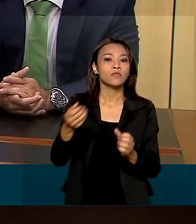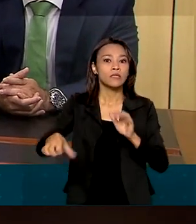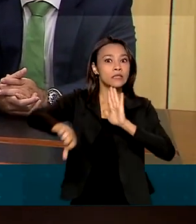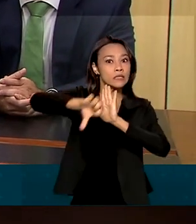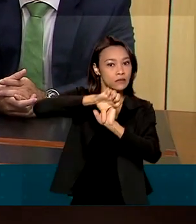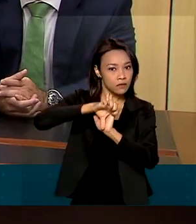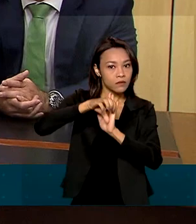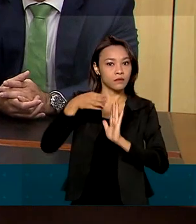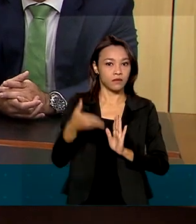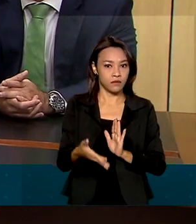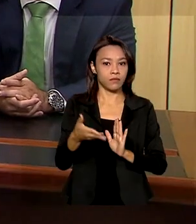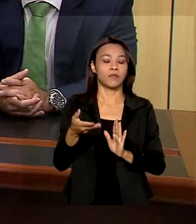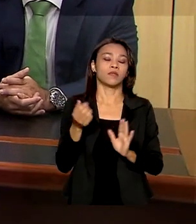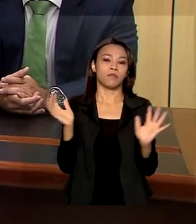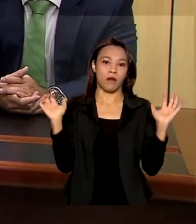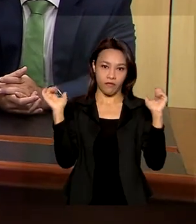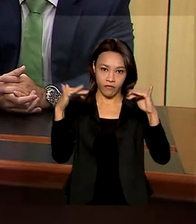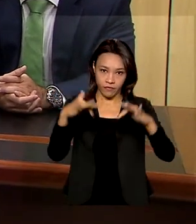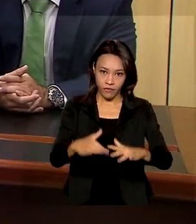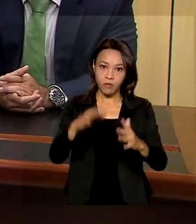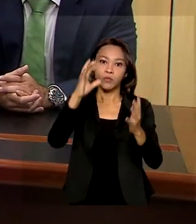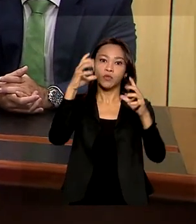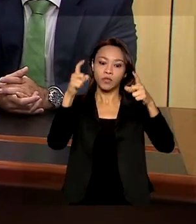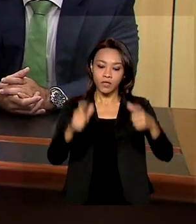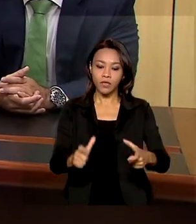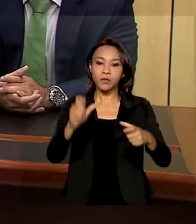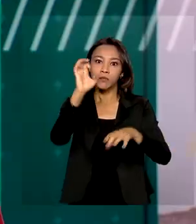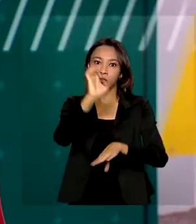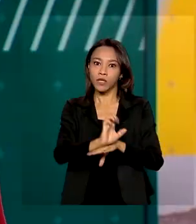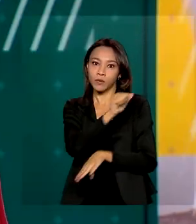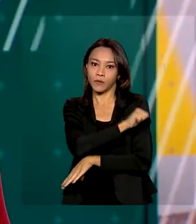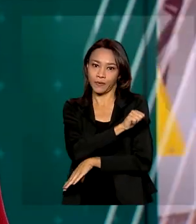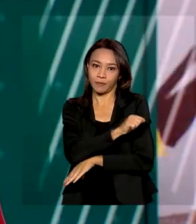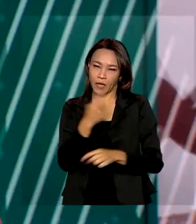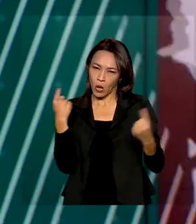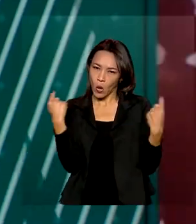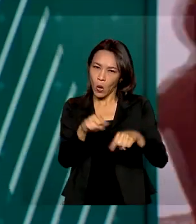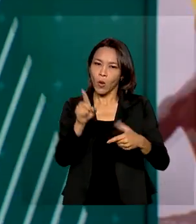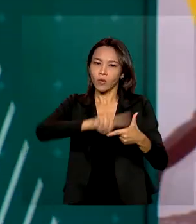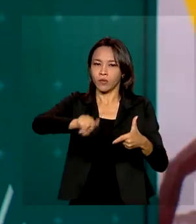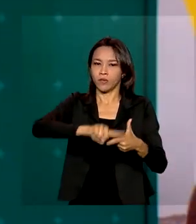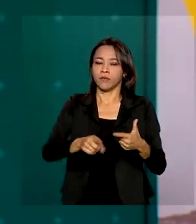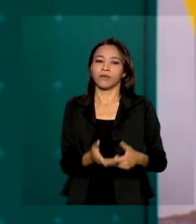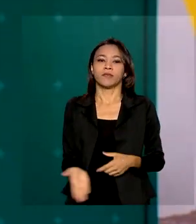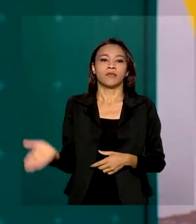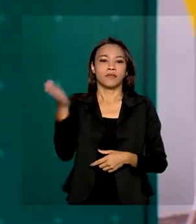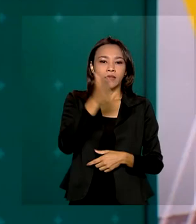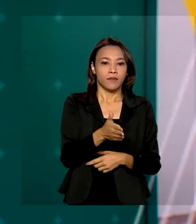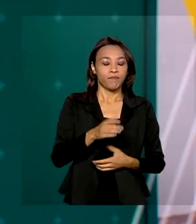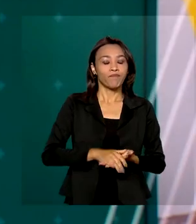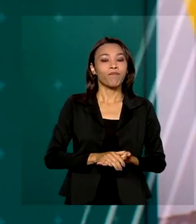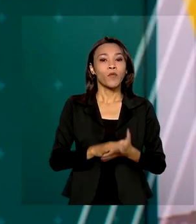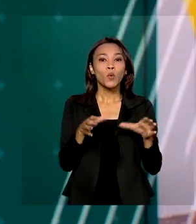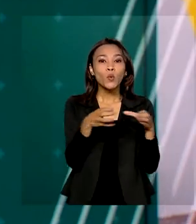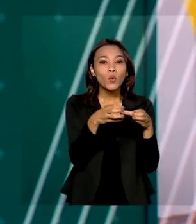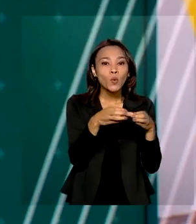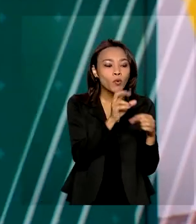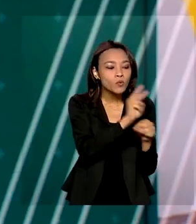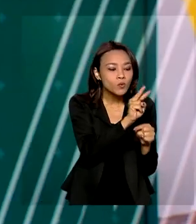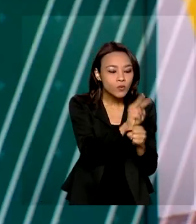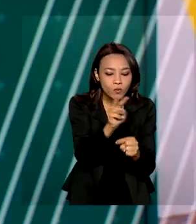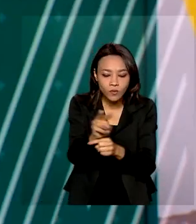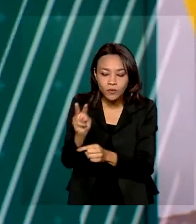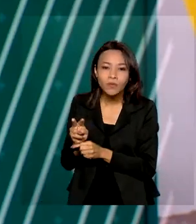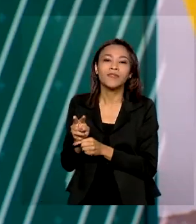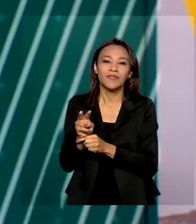e concentrá-los no estado do Rio de Janeiro para que a gente combata o foco do problema. Os conselhos tutelares atuam na proteção de